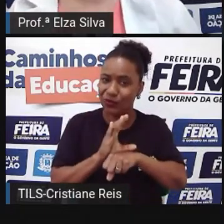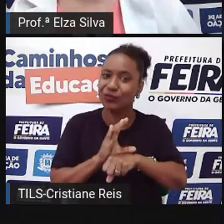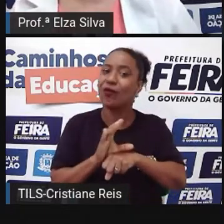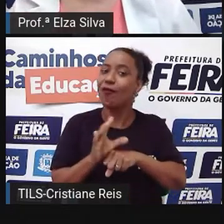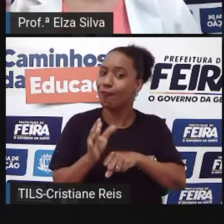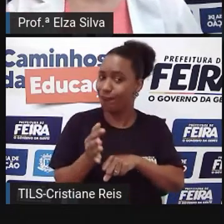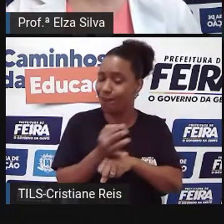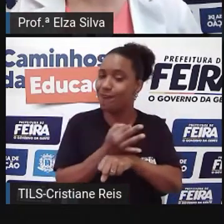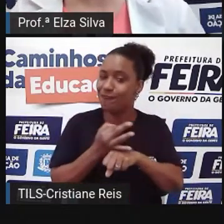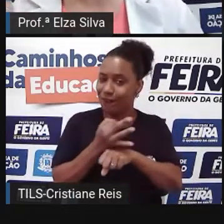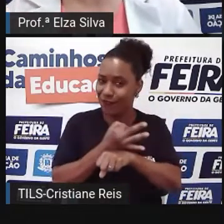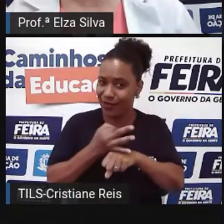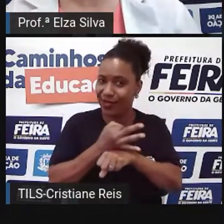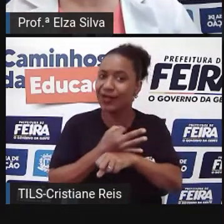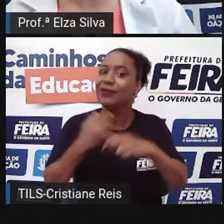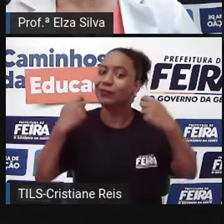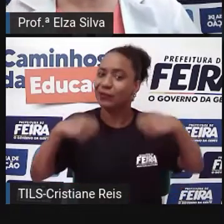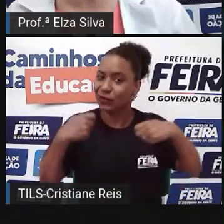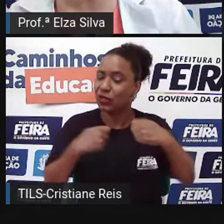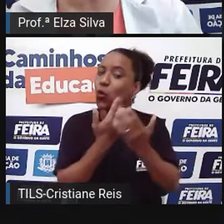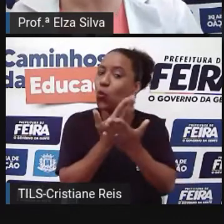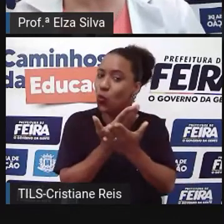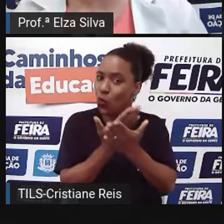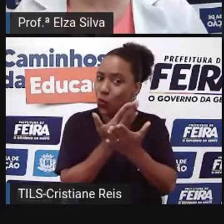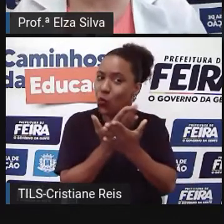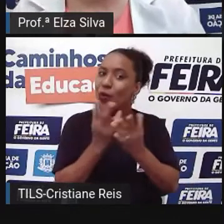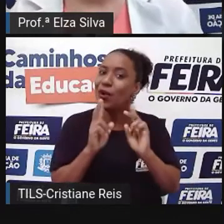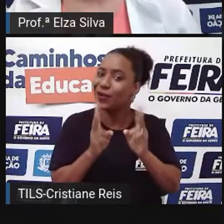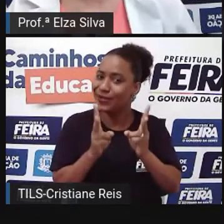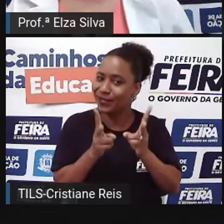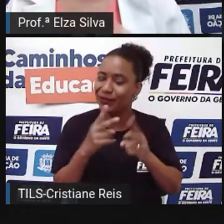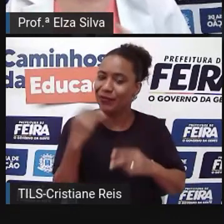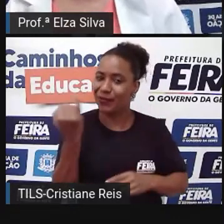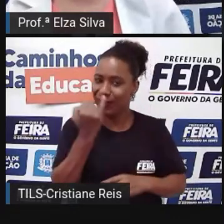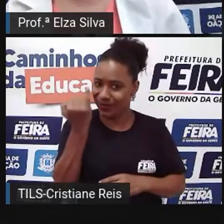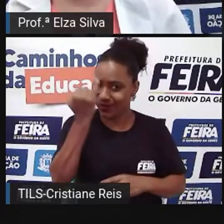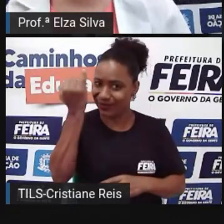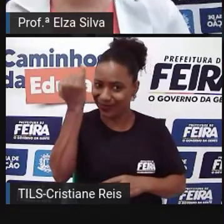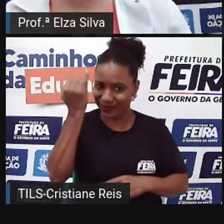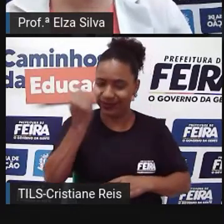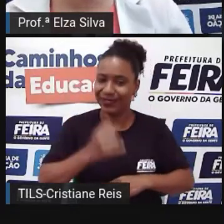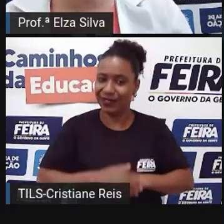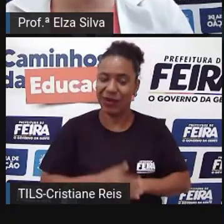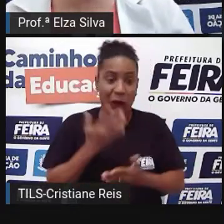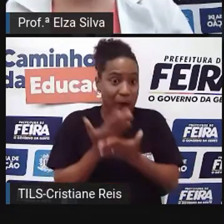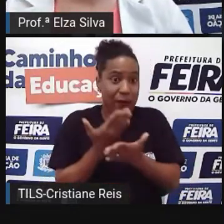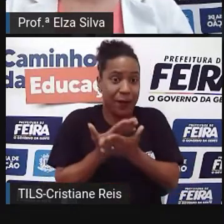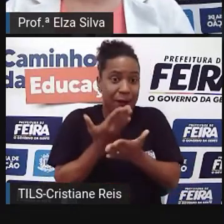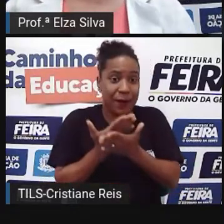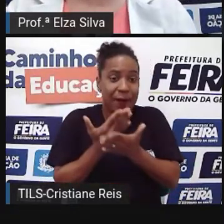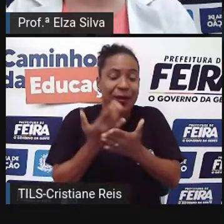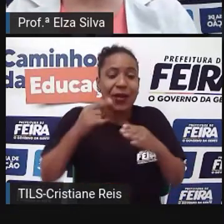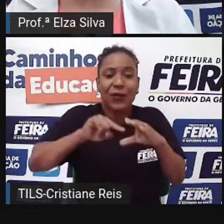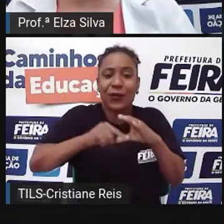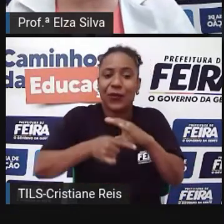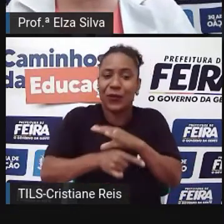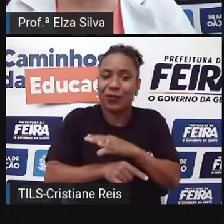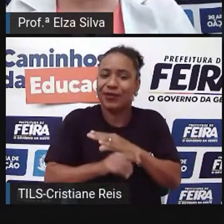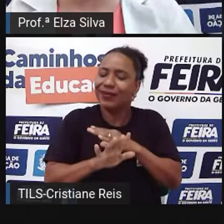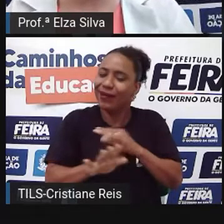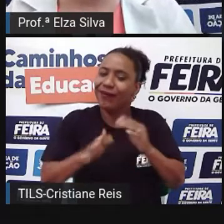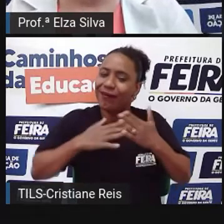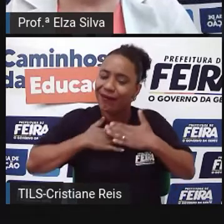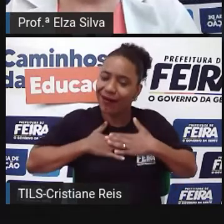parar totalmente A gente sempre tem que estar estudando alguma coisa É claro que não na mesma intensidade Que foi durante o ano